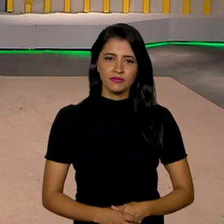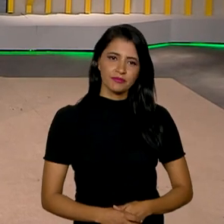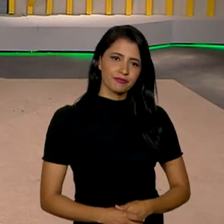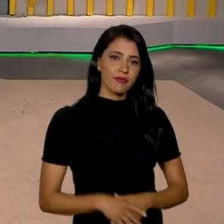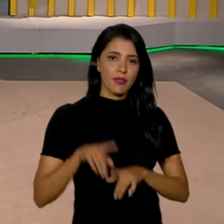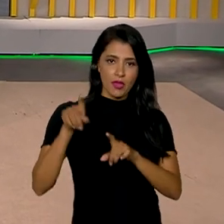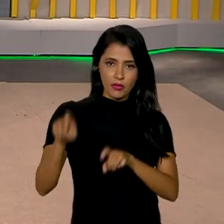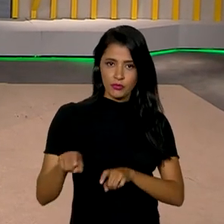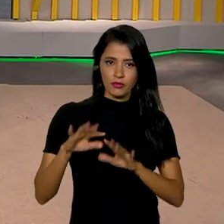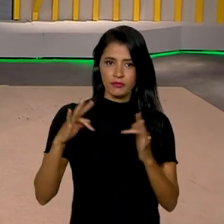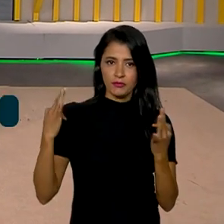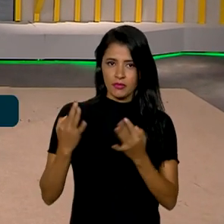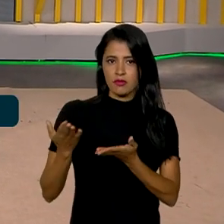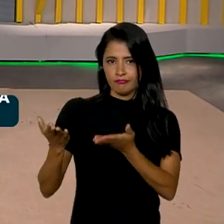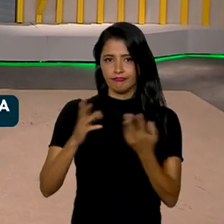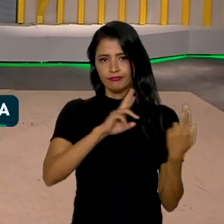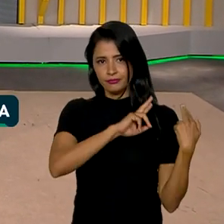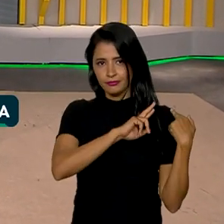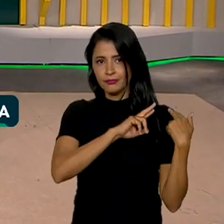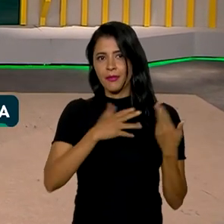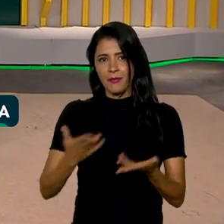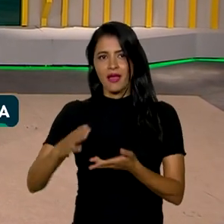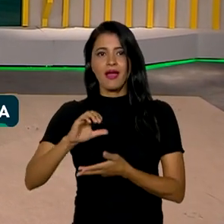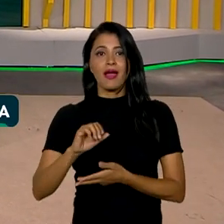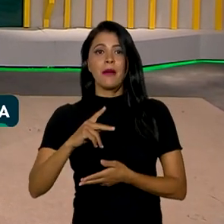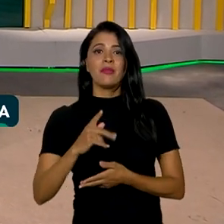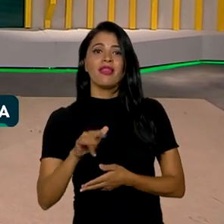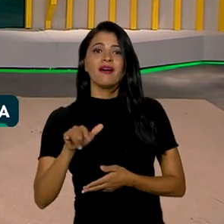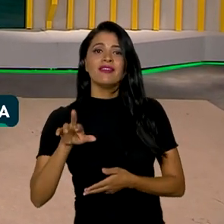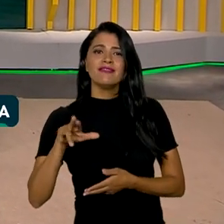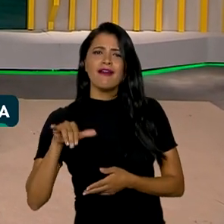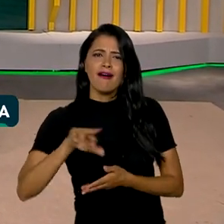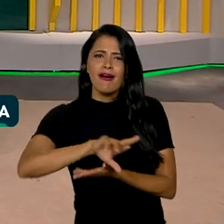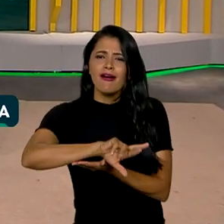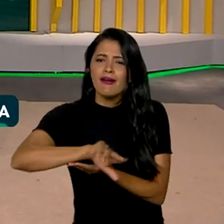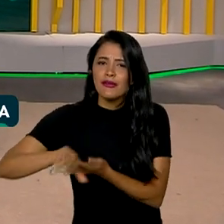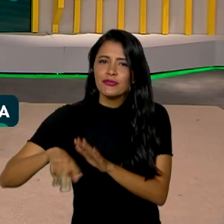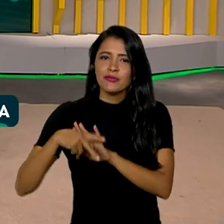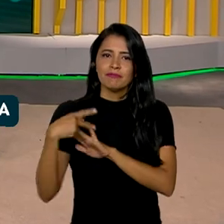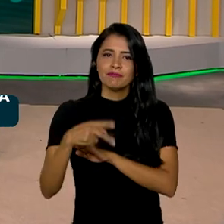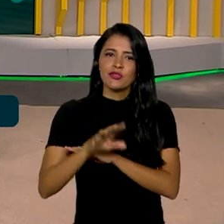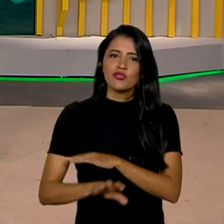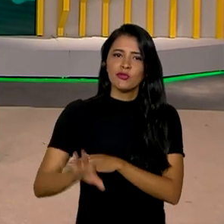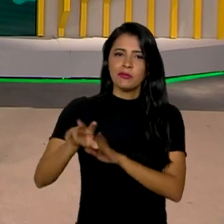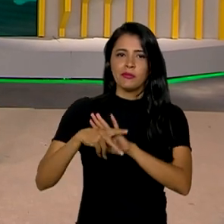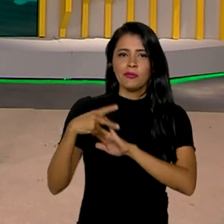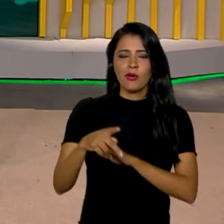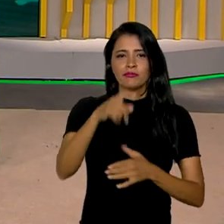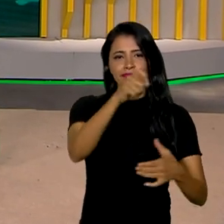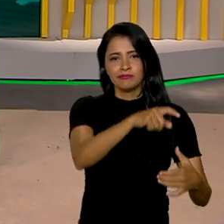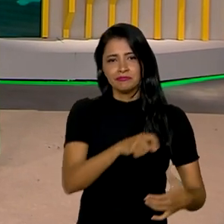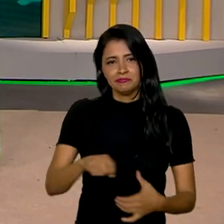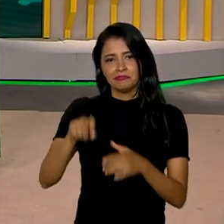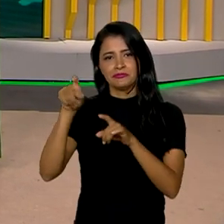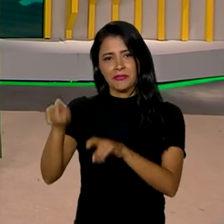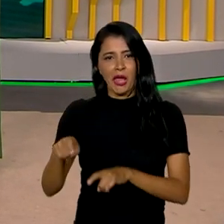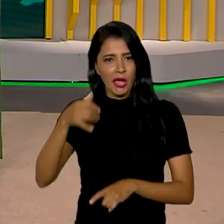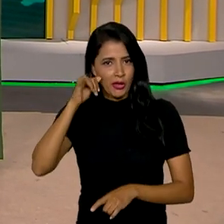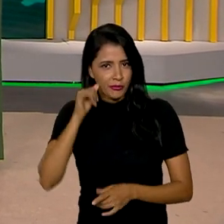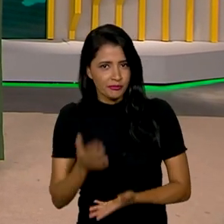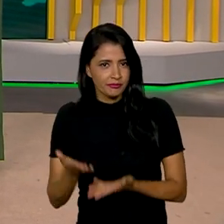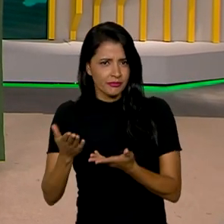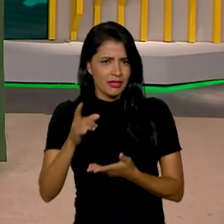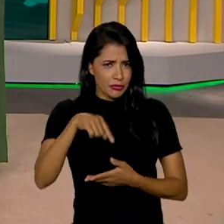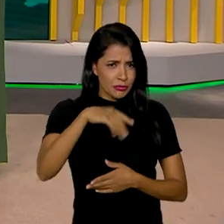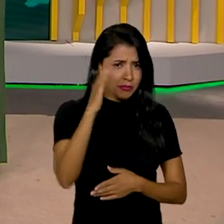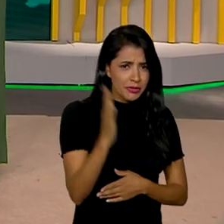A agricultura familiar é responsável pela capilaridade, diversidade e regionalidade da produção agropecuária. Isso não